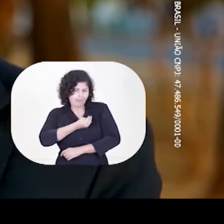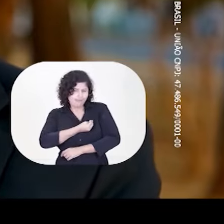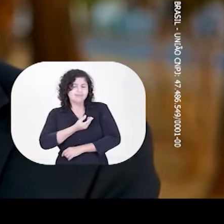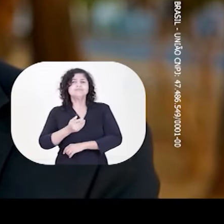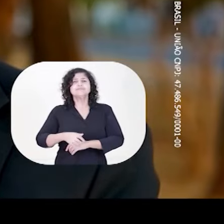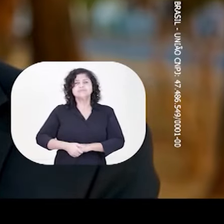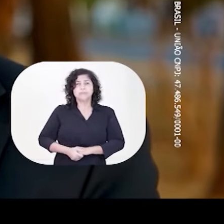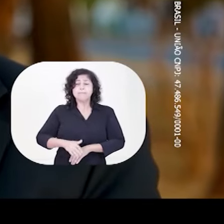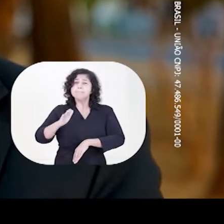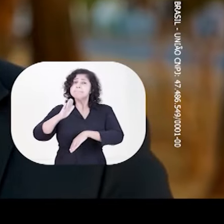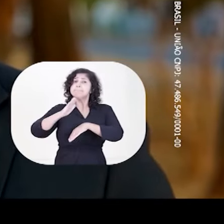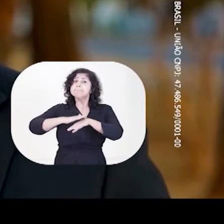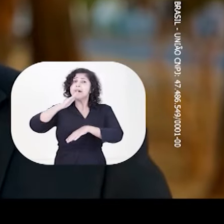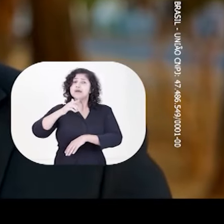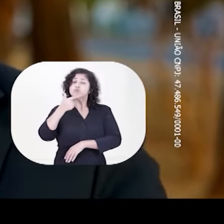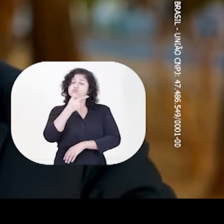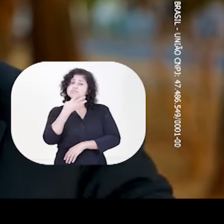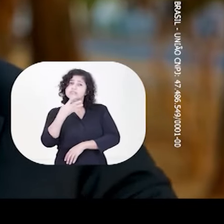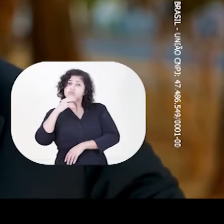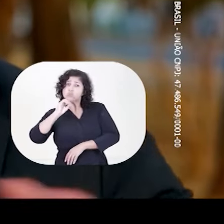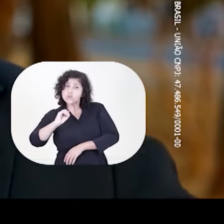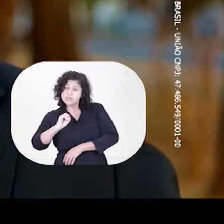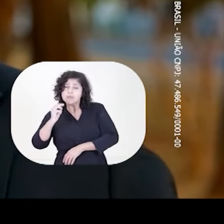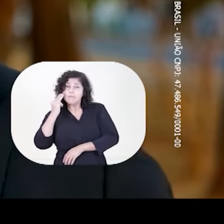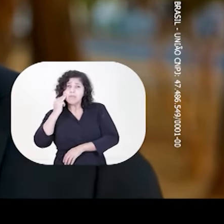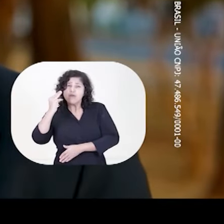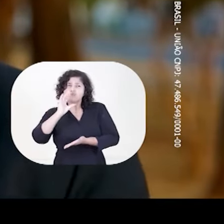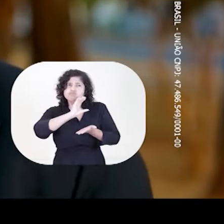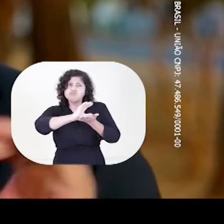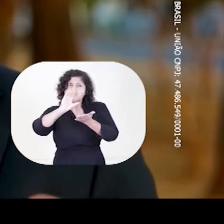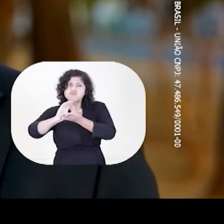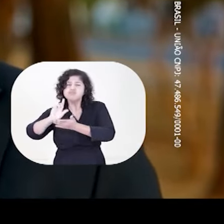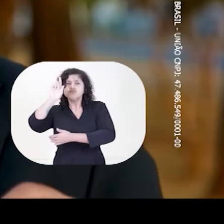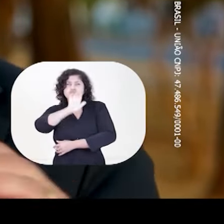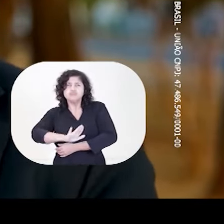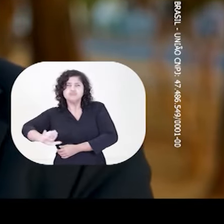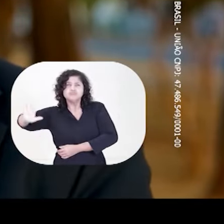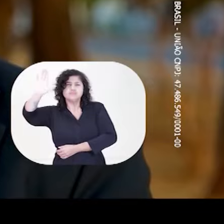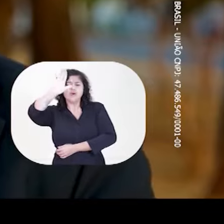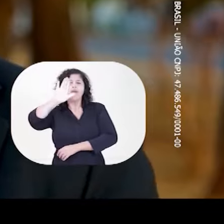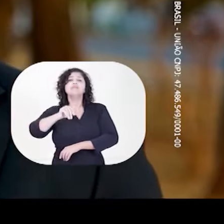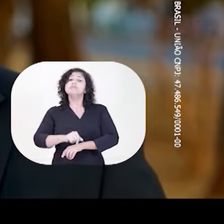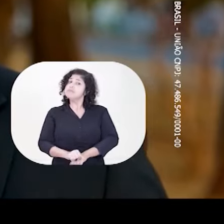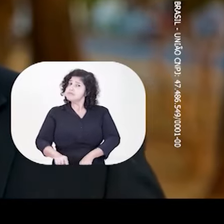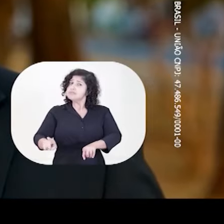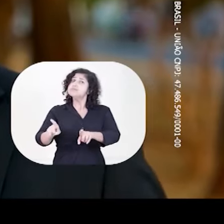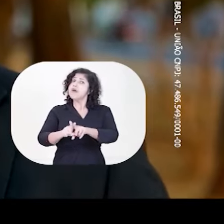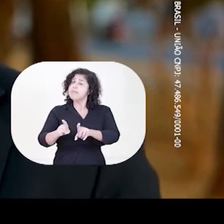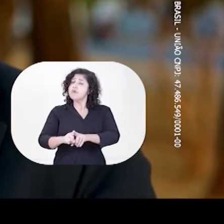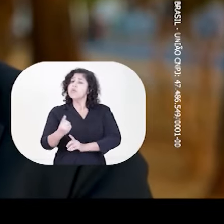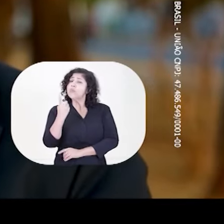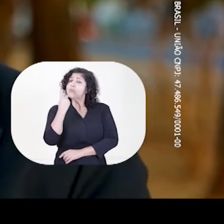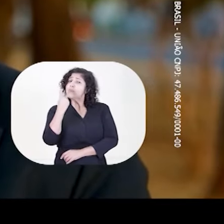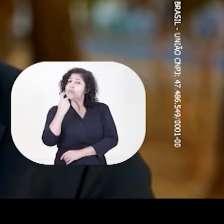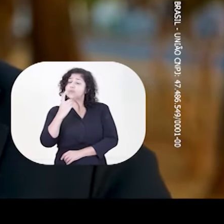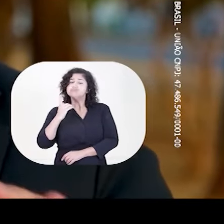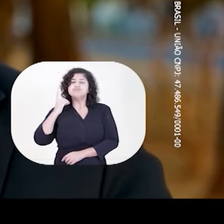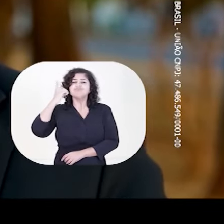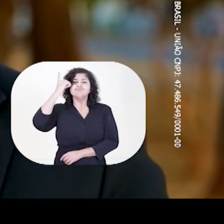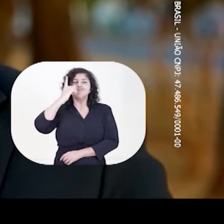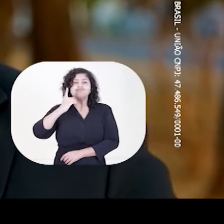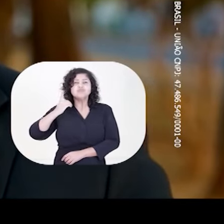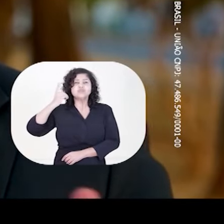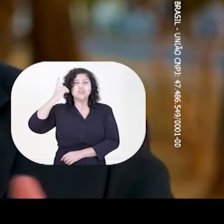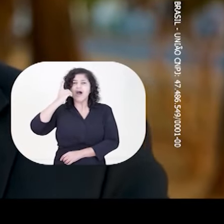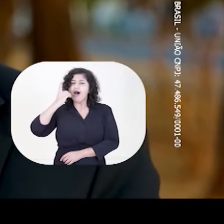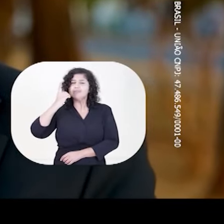de 240 milhões em recursos repassados para Goiás. Isso sem falar que foi o único parlamentar goiano que